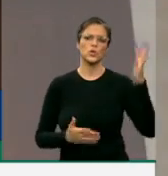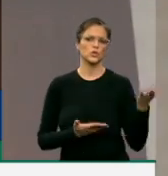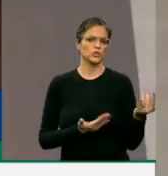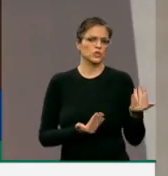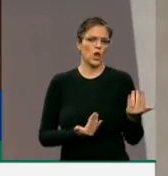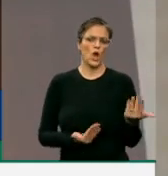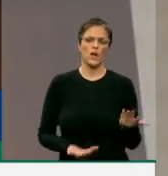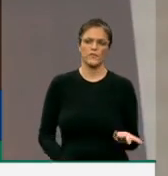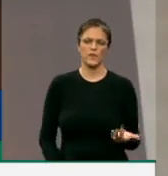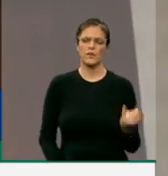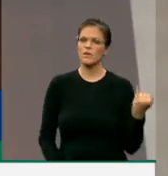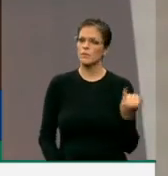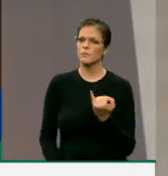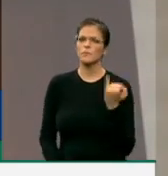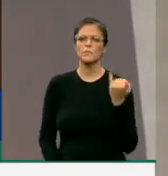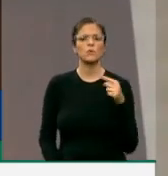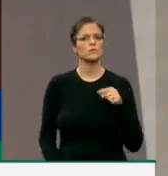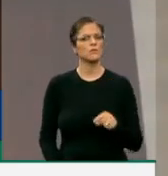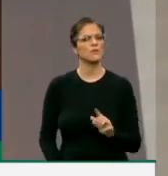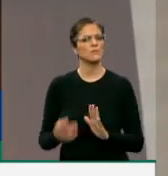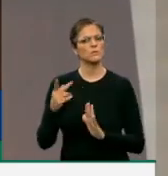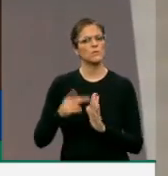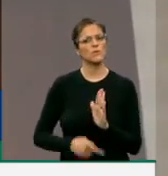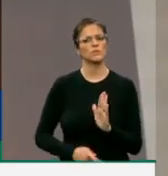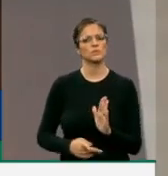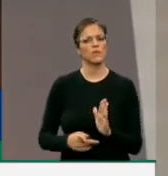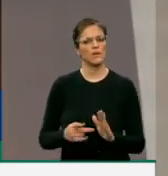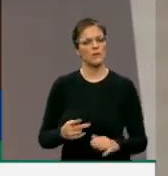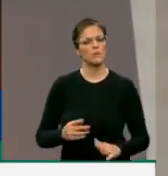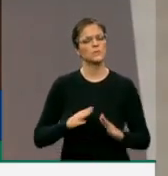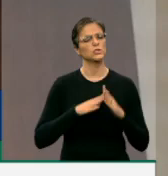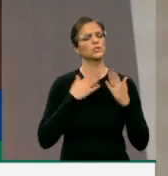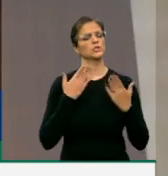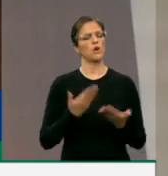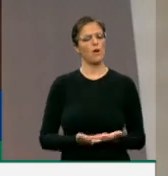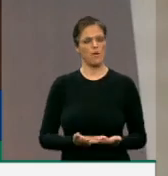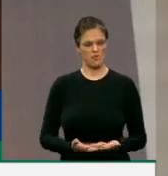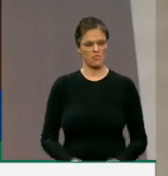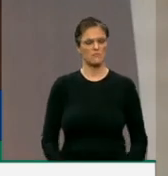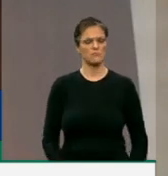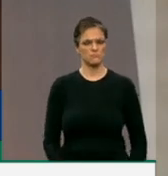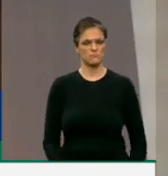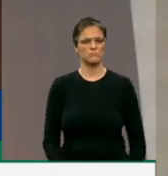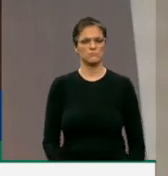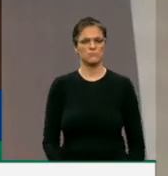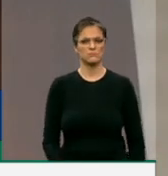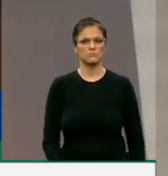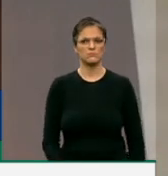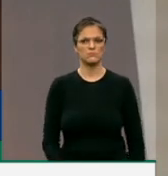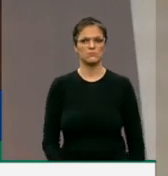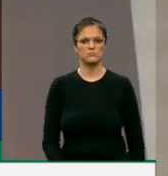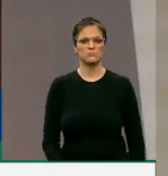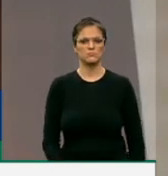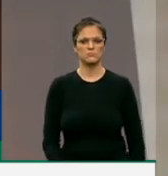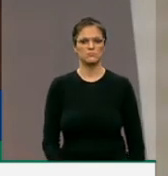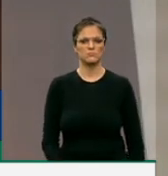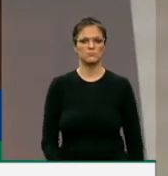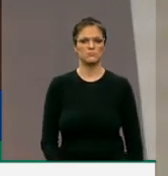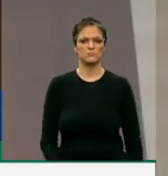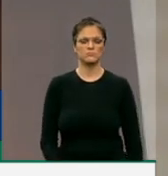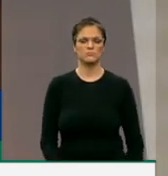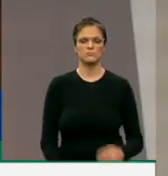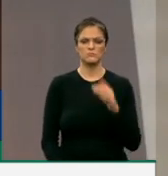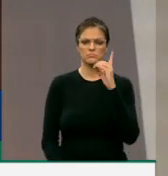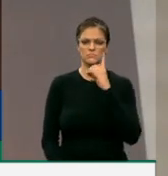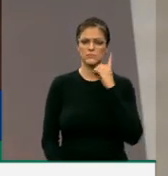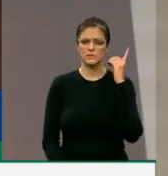na vida escolar. Não à toa os governadores estão todos se manifestando dessa maneira. Esse projeto está apresentado pela deputada Dorinha,